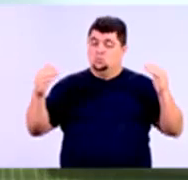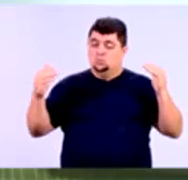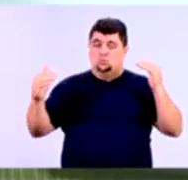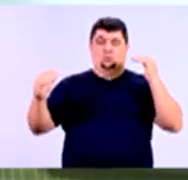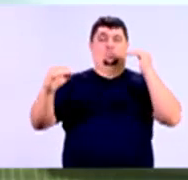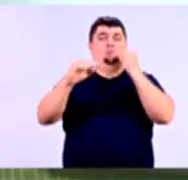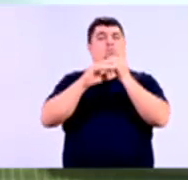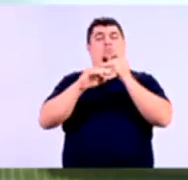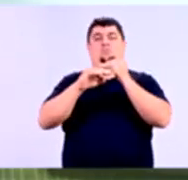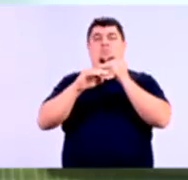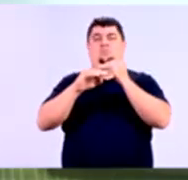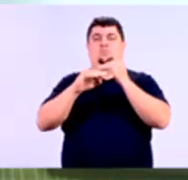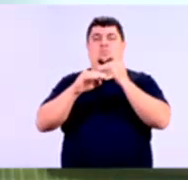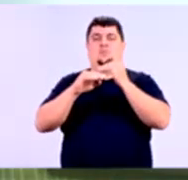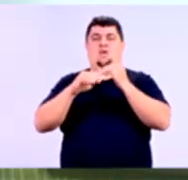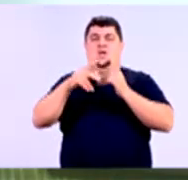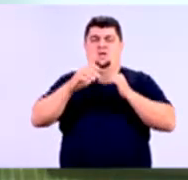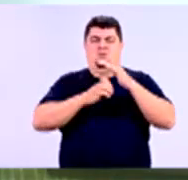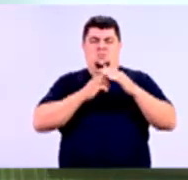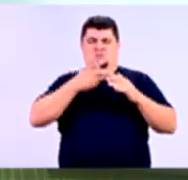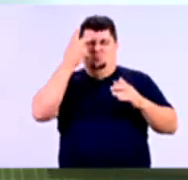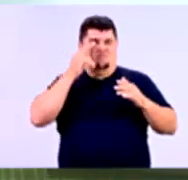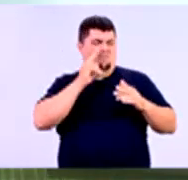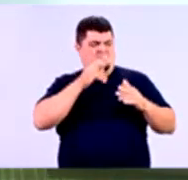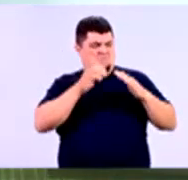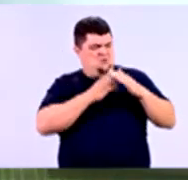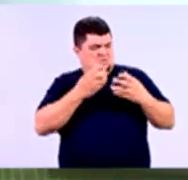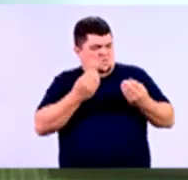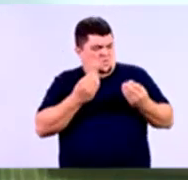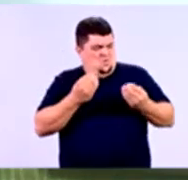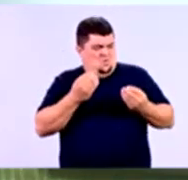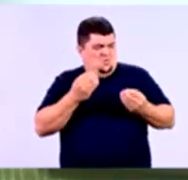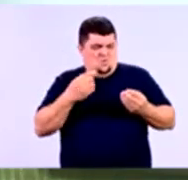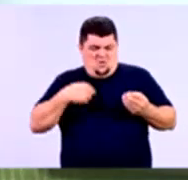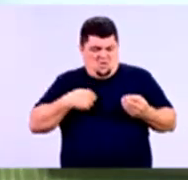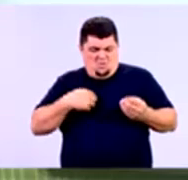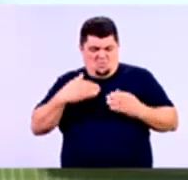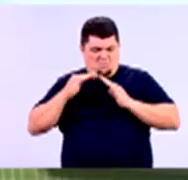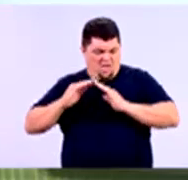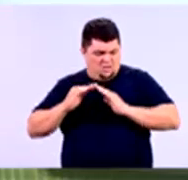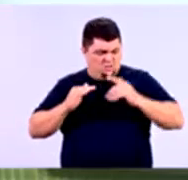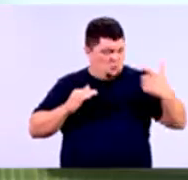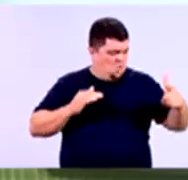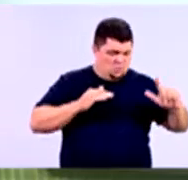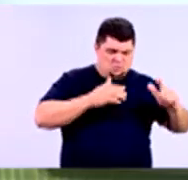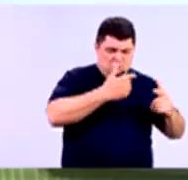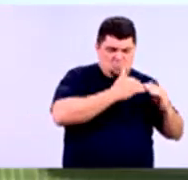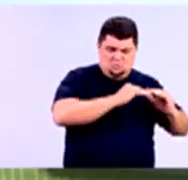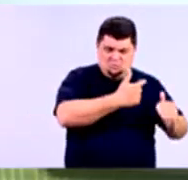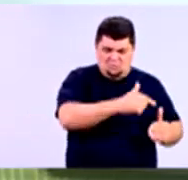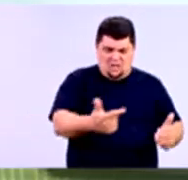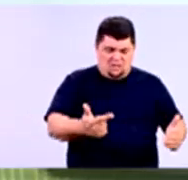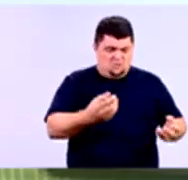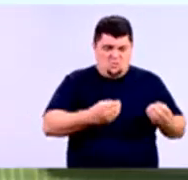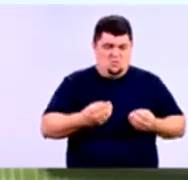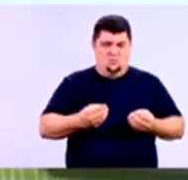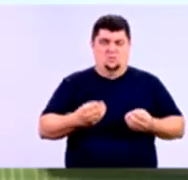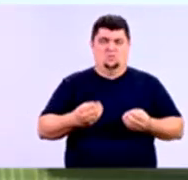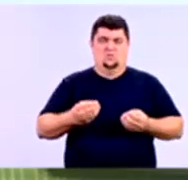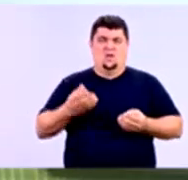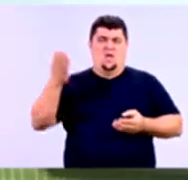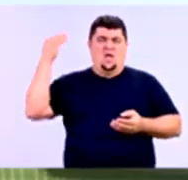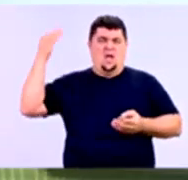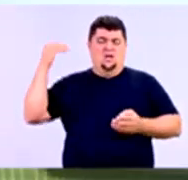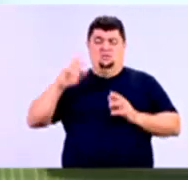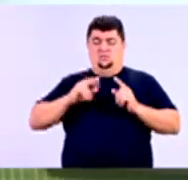porque você está decidindo não gerenciar esse risco. E pode ser que a realidade do passado, quando as pessoas que moravam na linha tinham